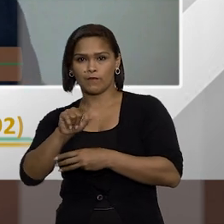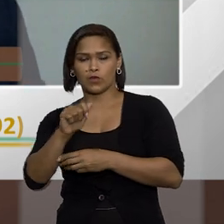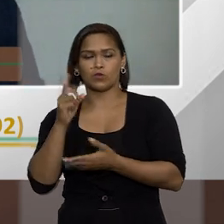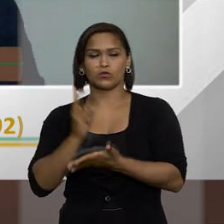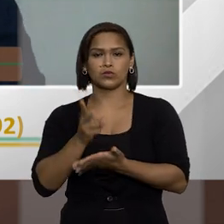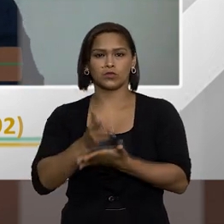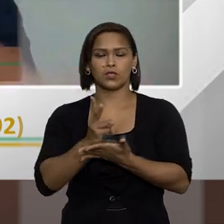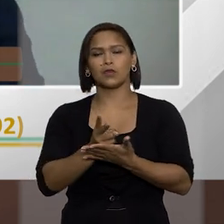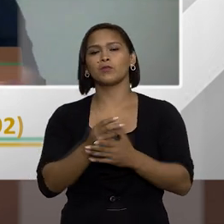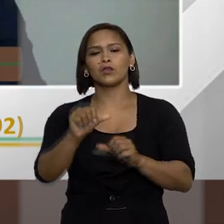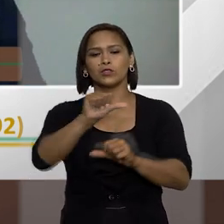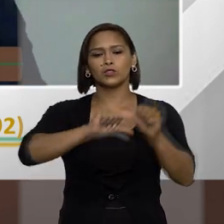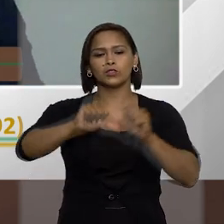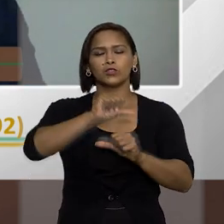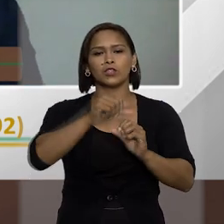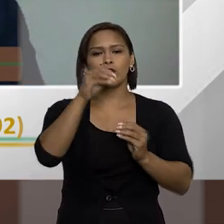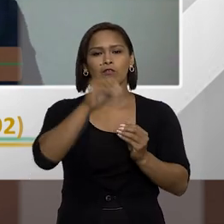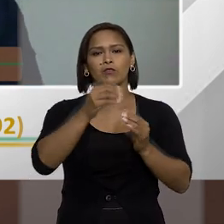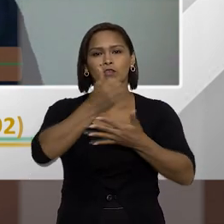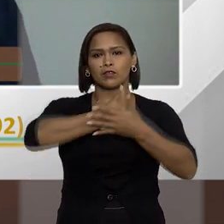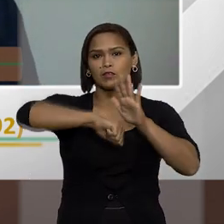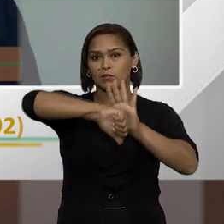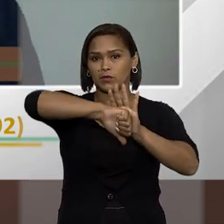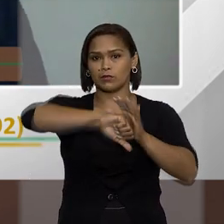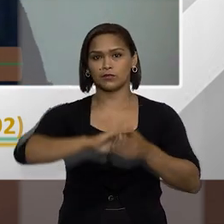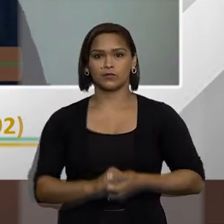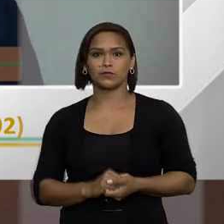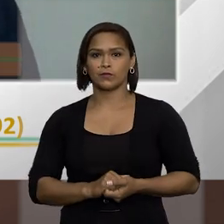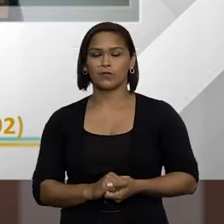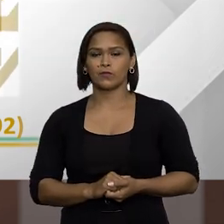sem que gere efeitos na esfera criminal.